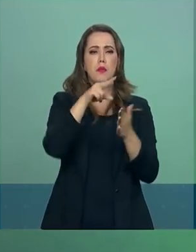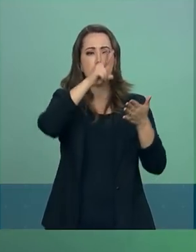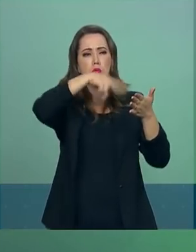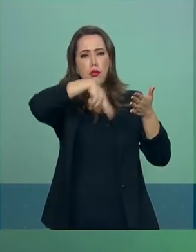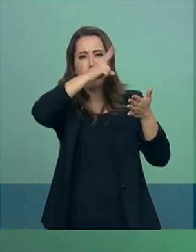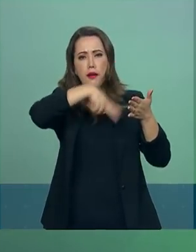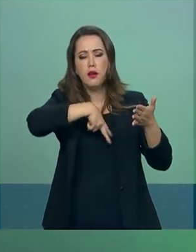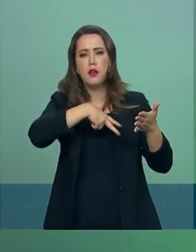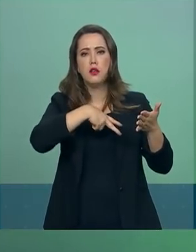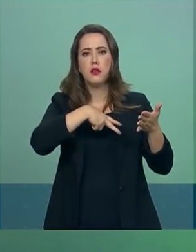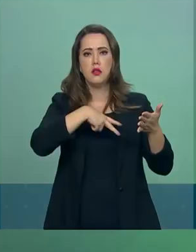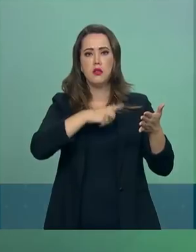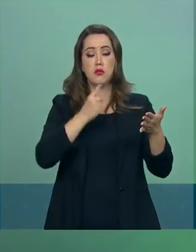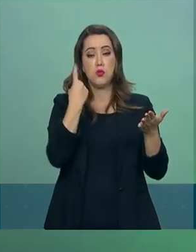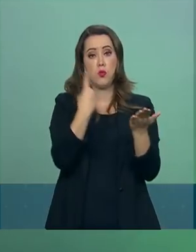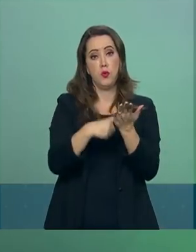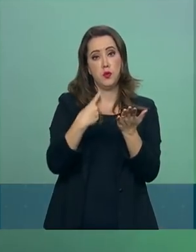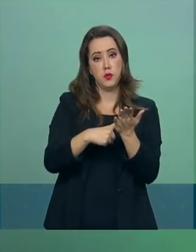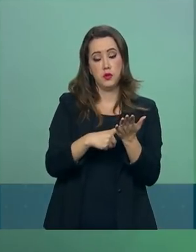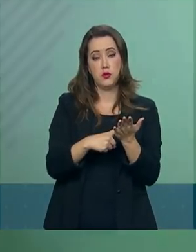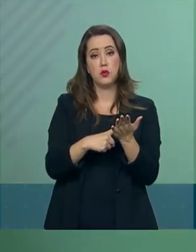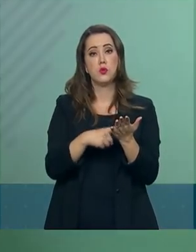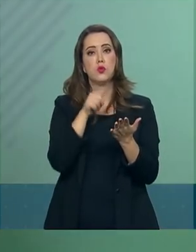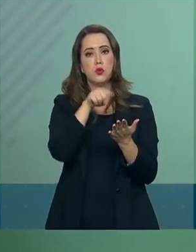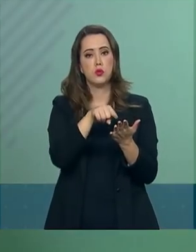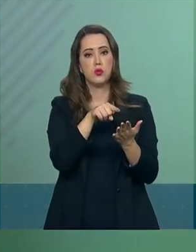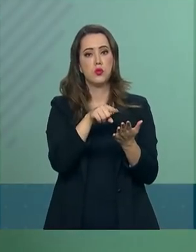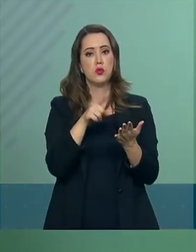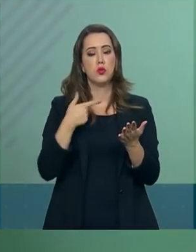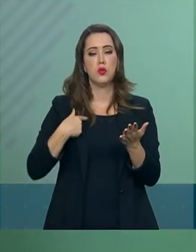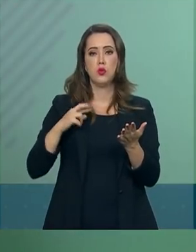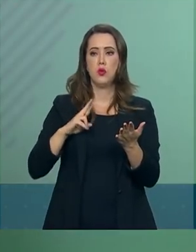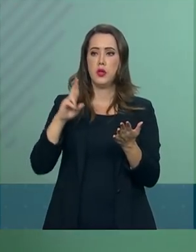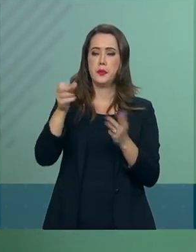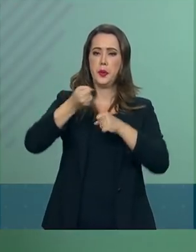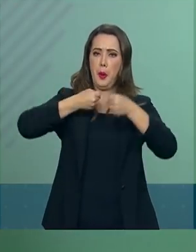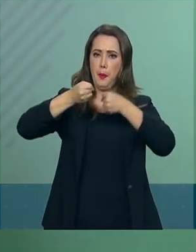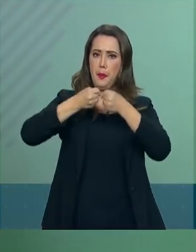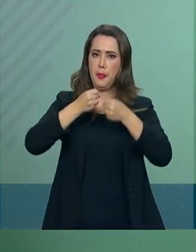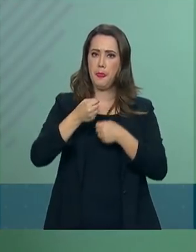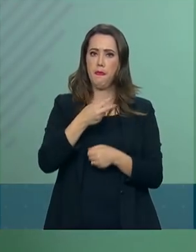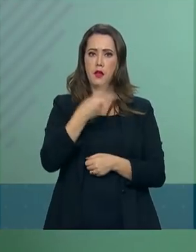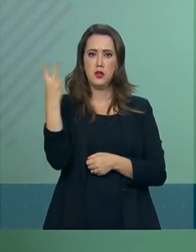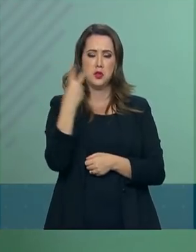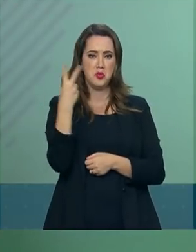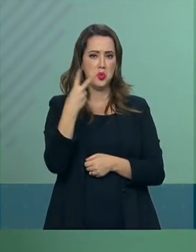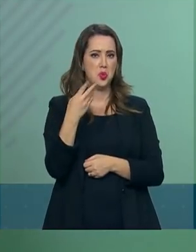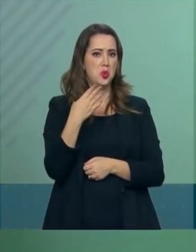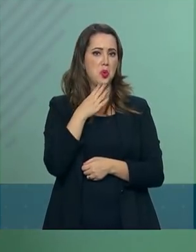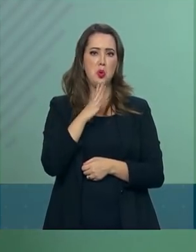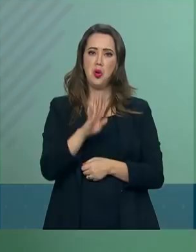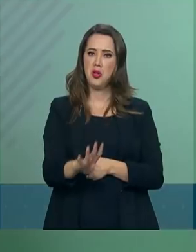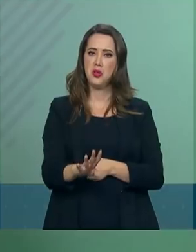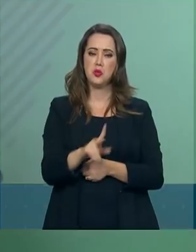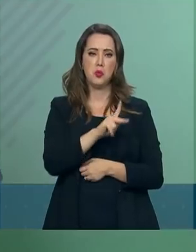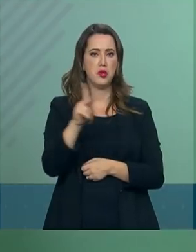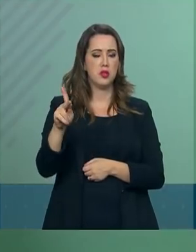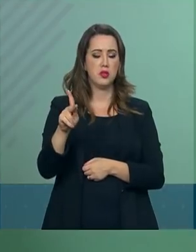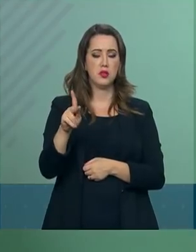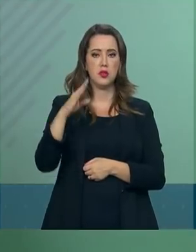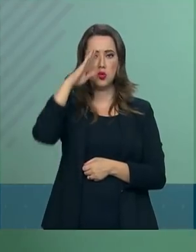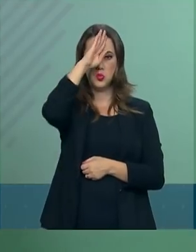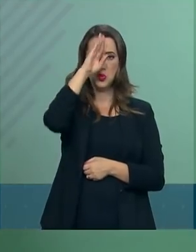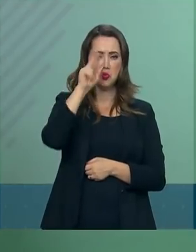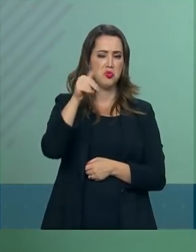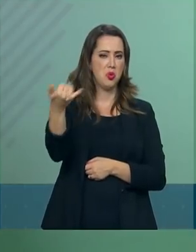um complemento por parte do porta-voz. Essa segunda citação sua eu desconheço e ele não me comentou e